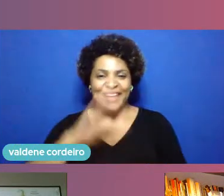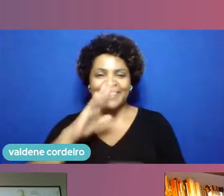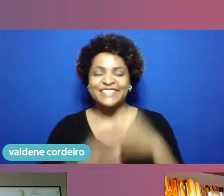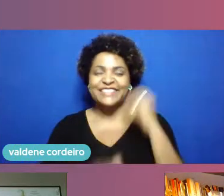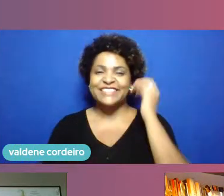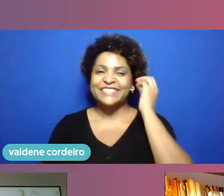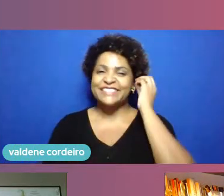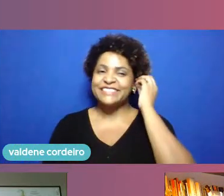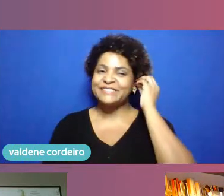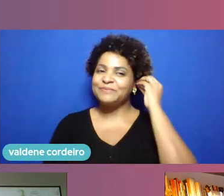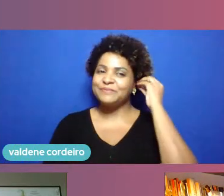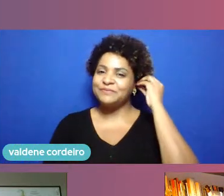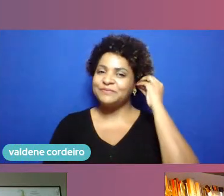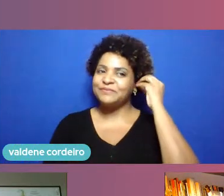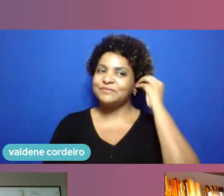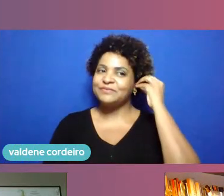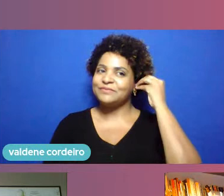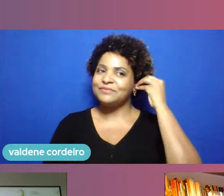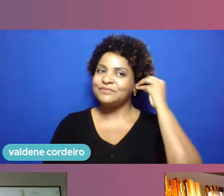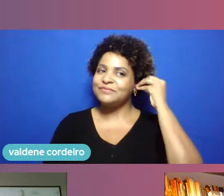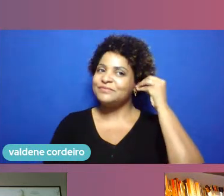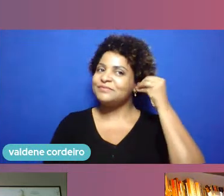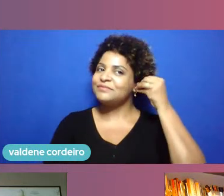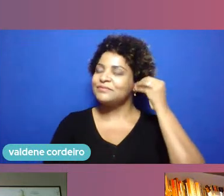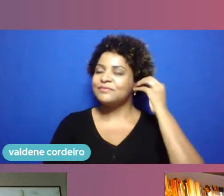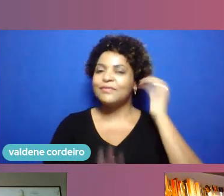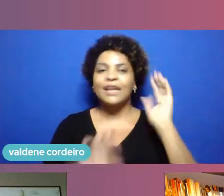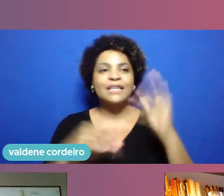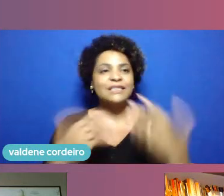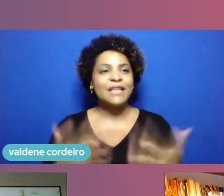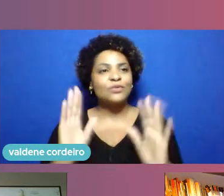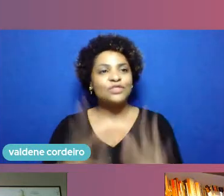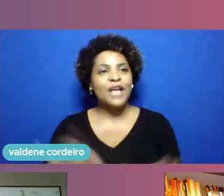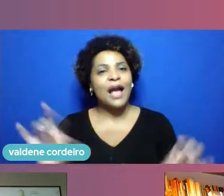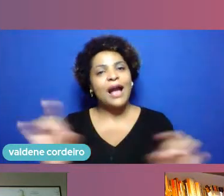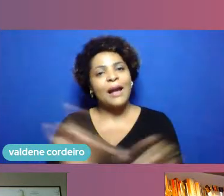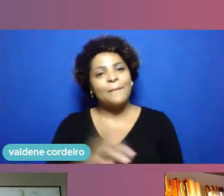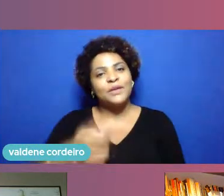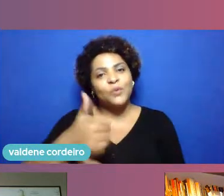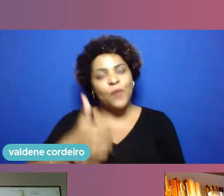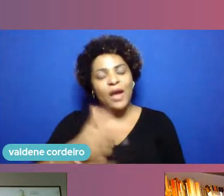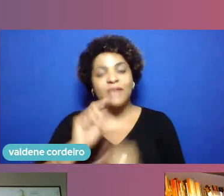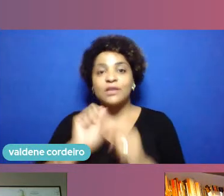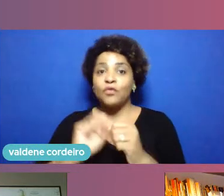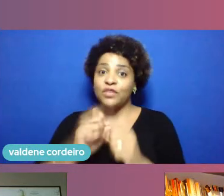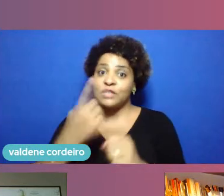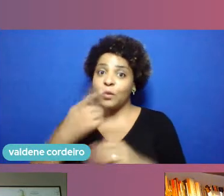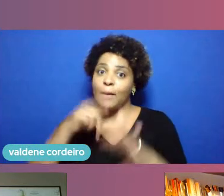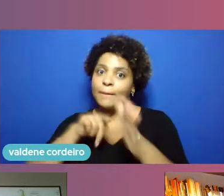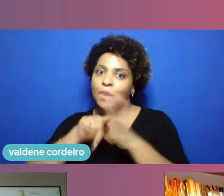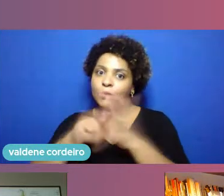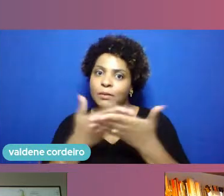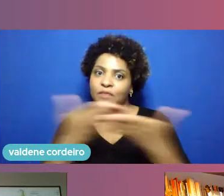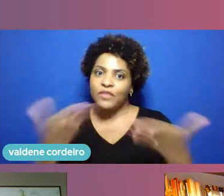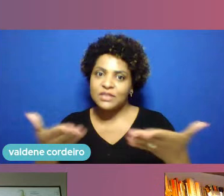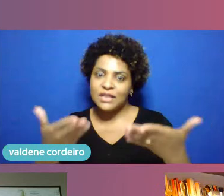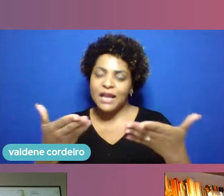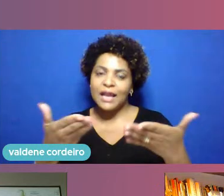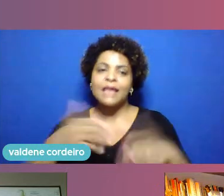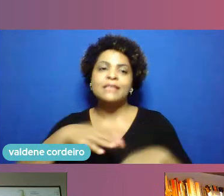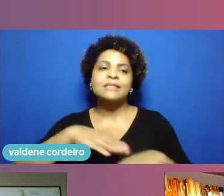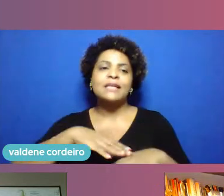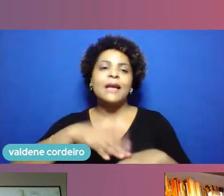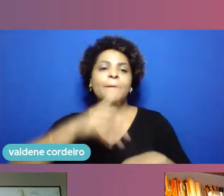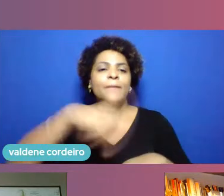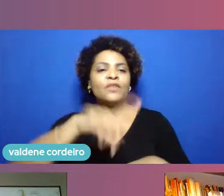pessoas estamos caminhando para o final do nosso panel então vou trazer para vocês uma pergunta que vai ser mais abrangente para todos vou começar